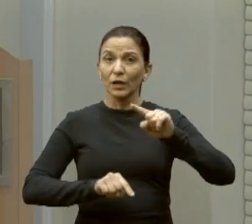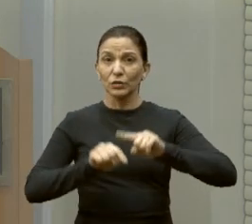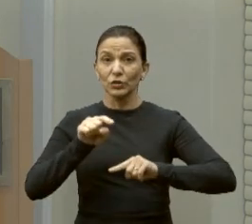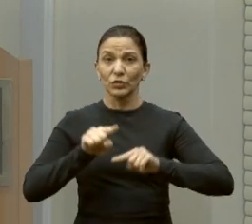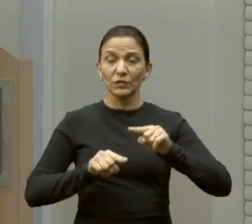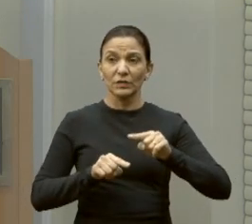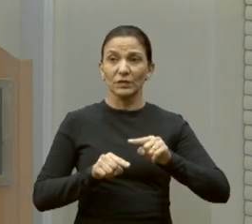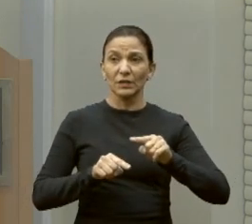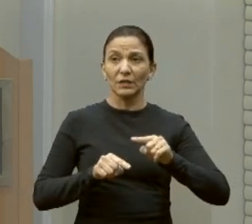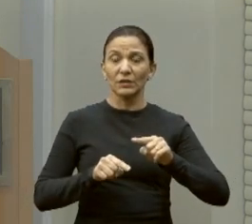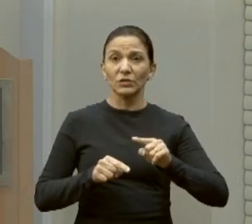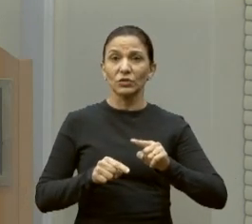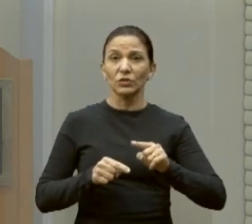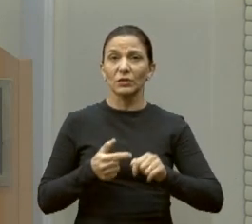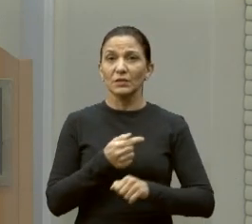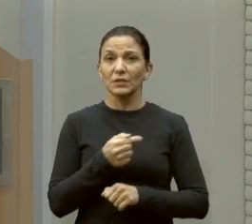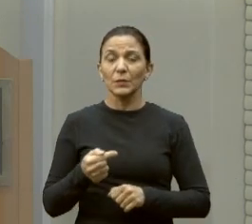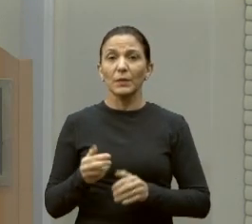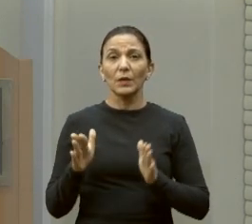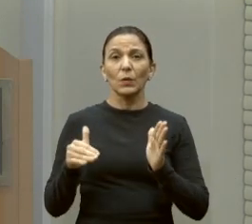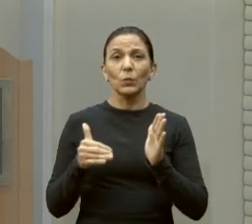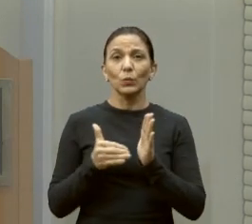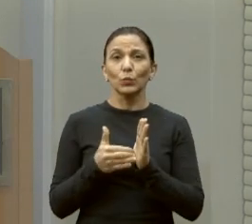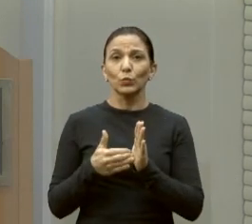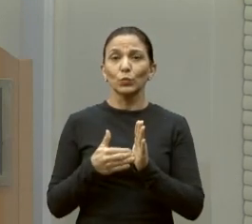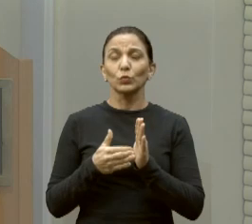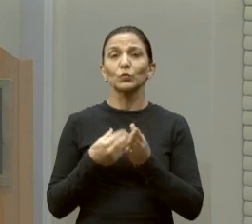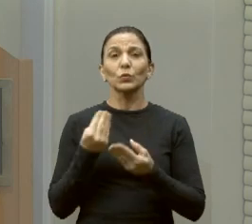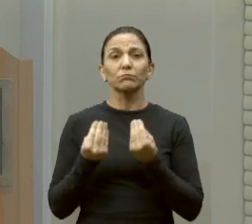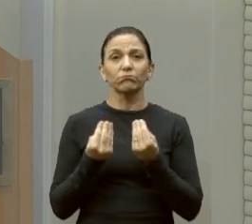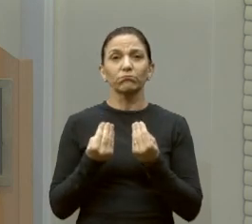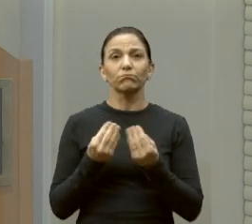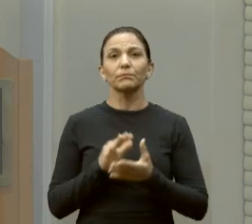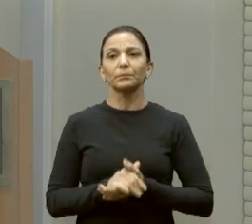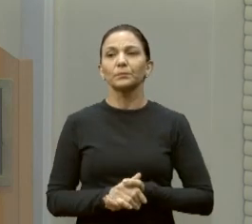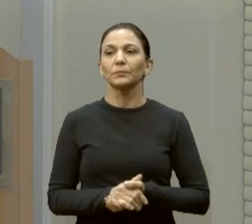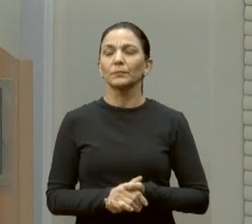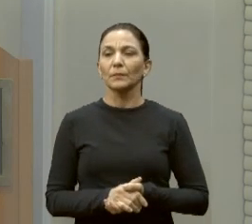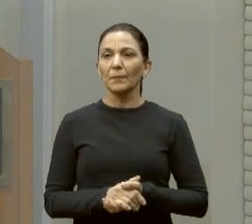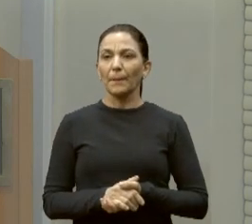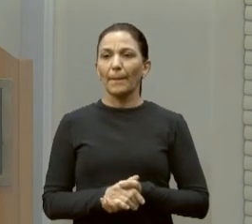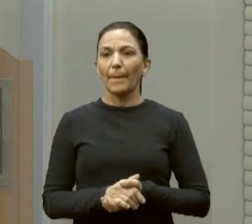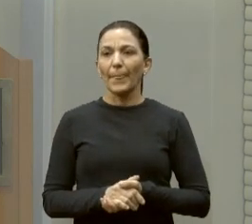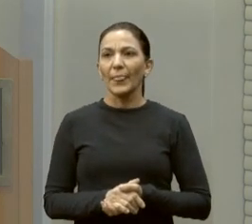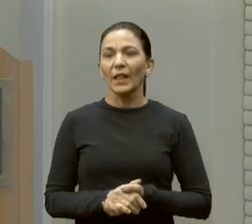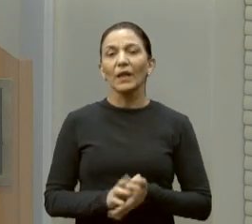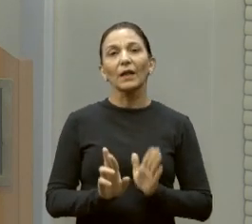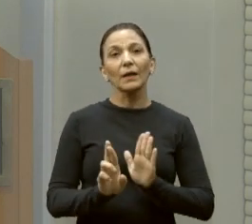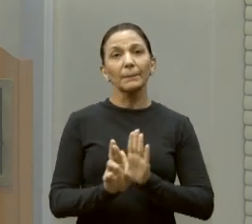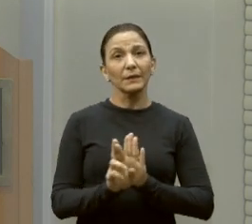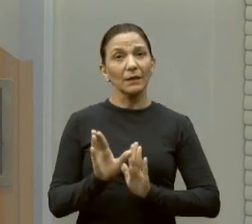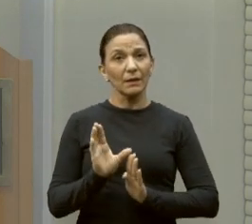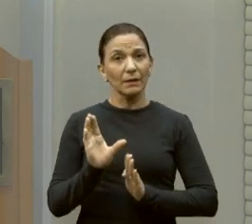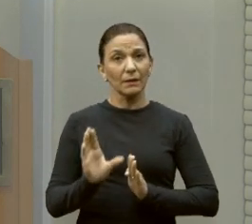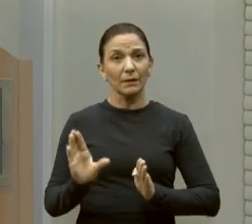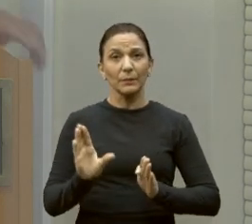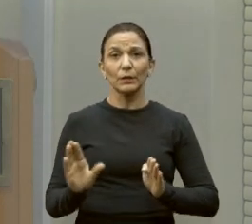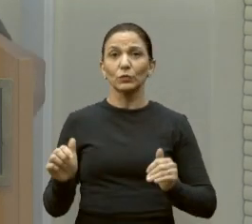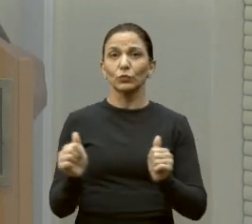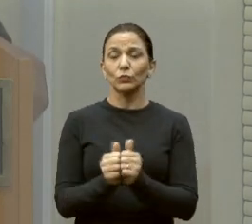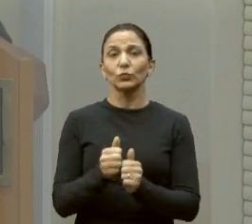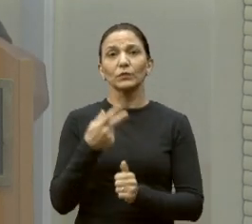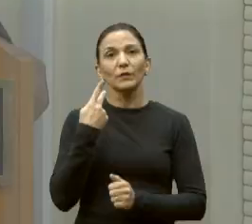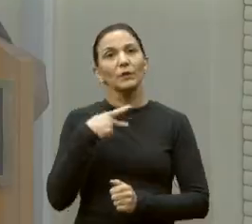da última semana. Pode colocar as primeiras imagens, por favor. Representei a Câmara junto com o